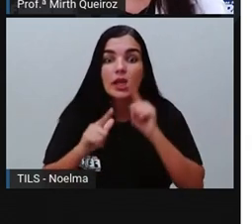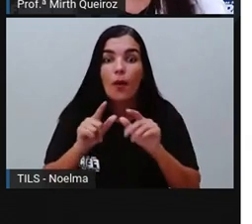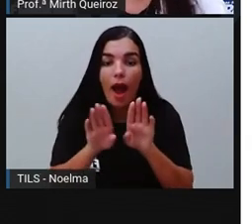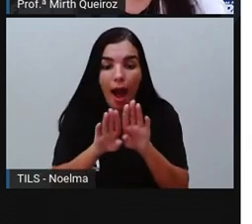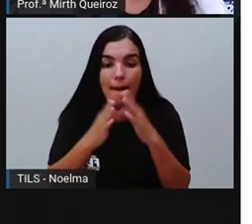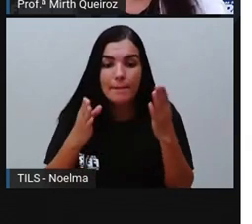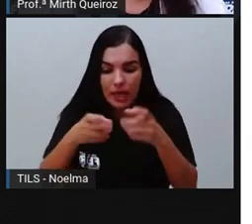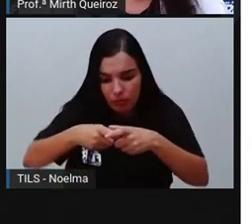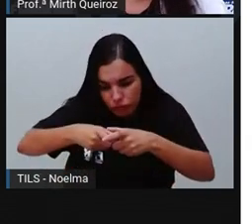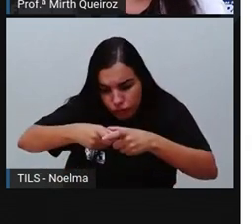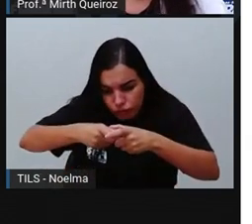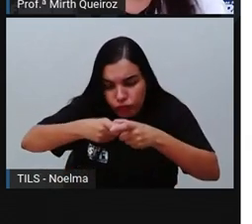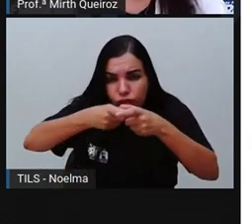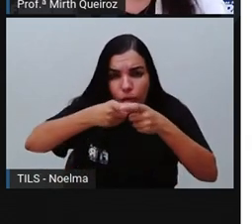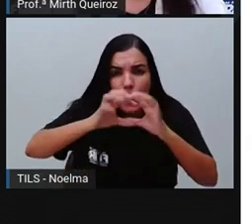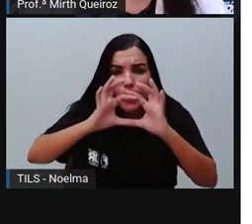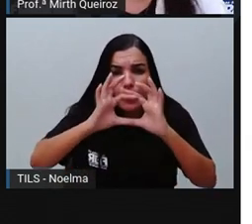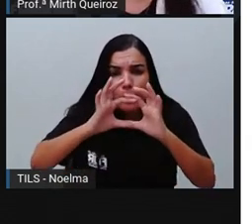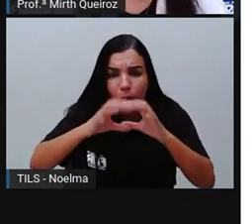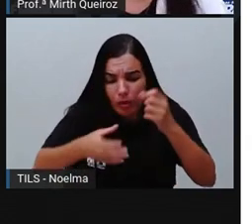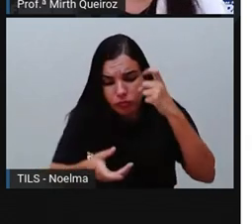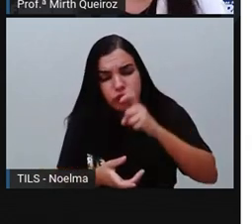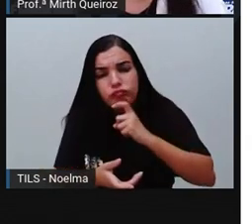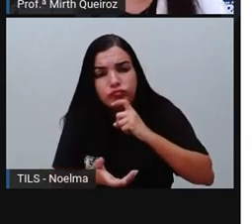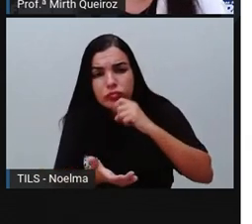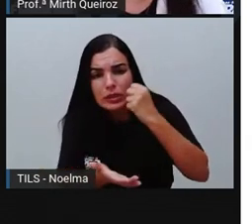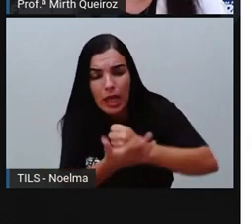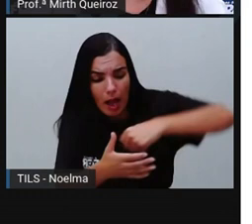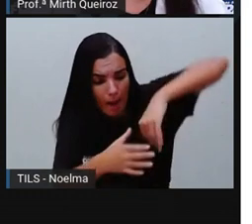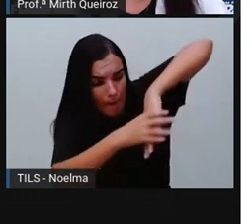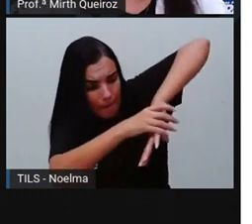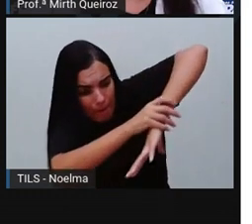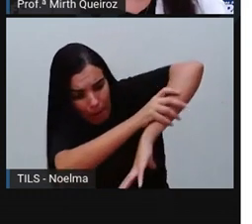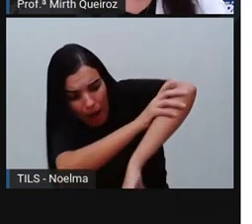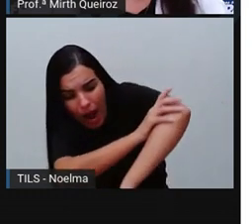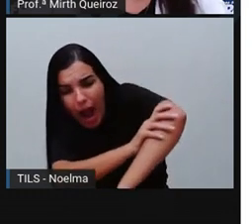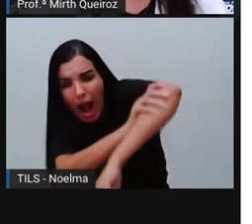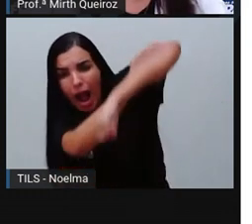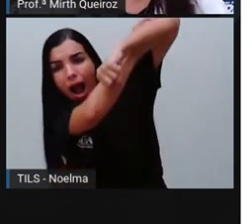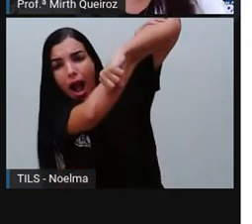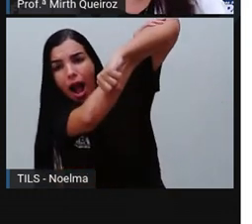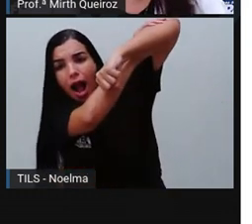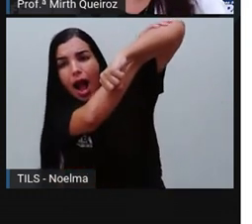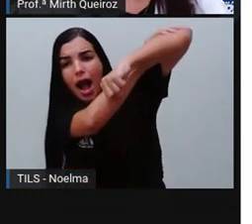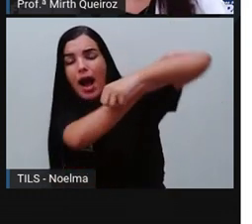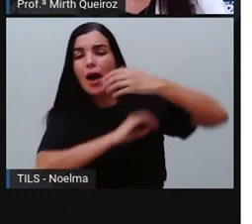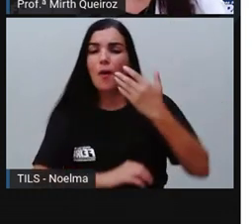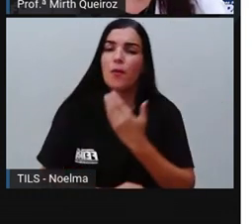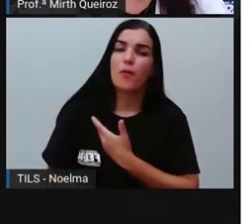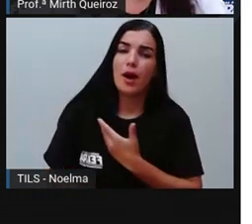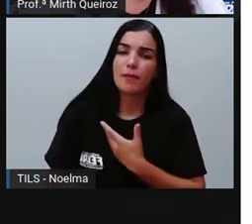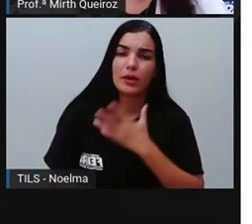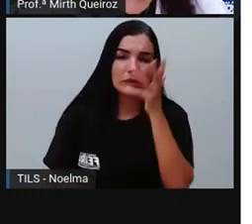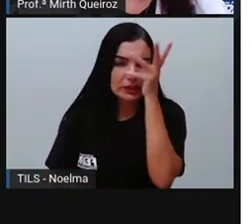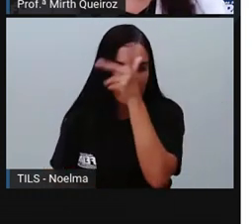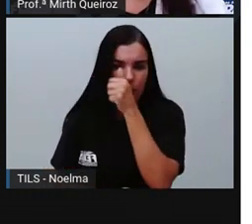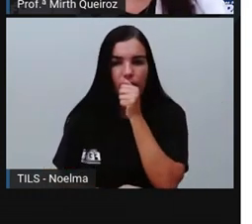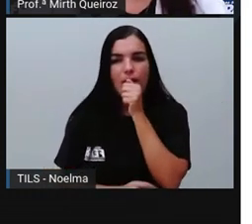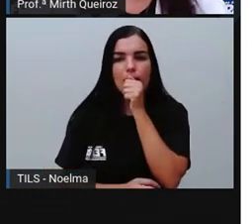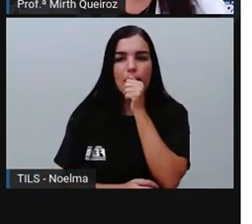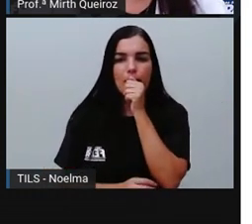abrir uma greta pela qual colocou o braço para agarrar seu companheiro e salvá-lo.